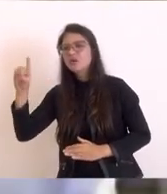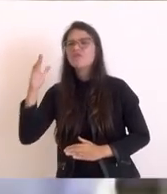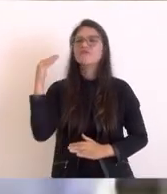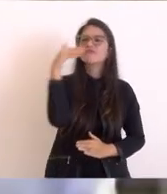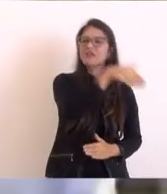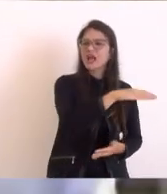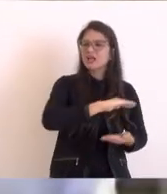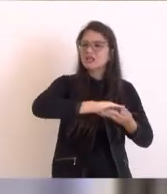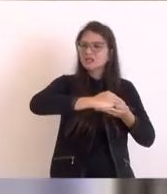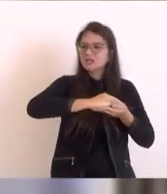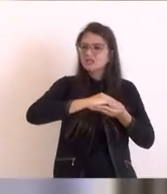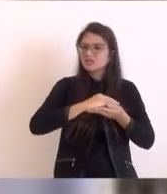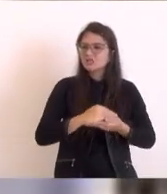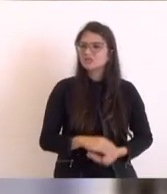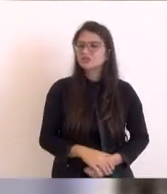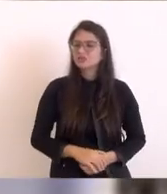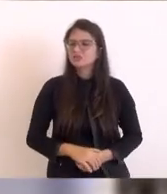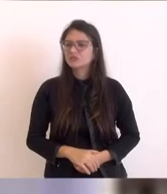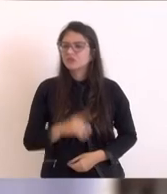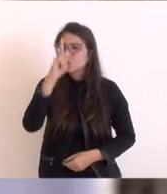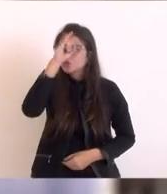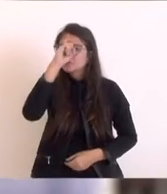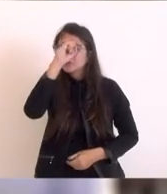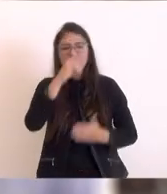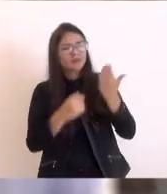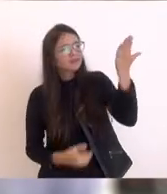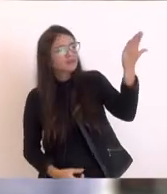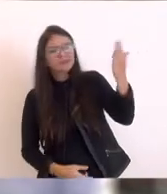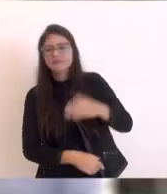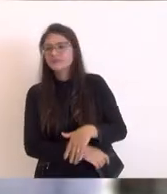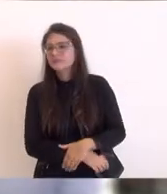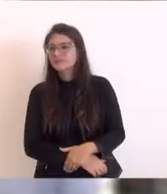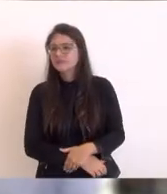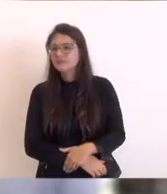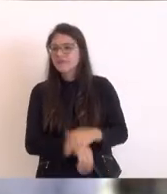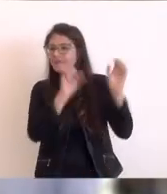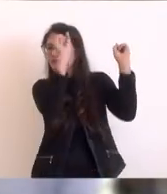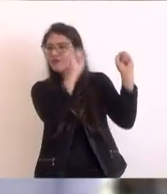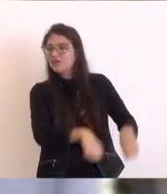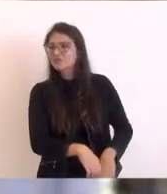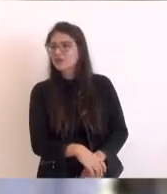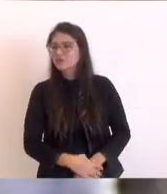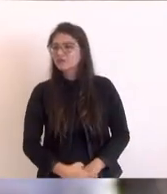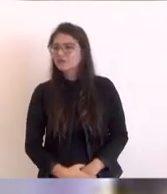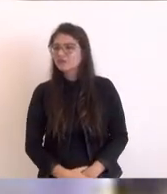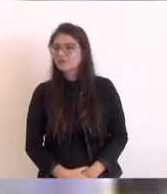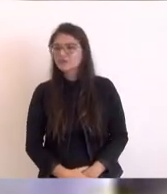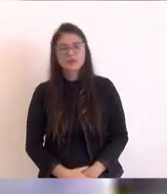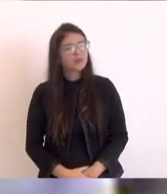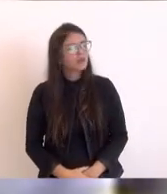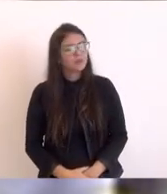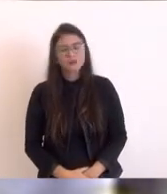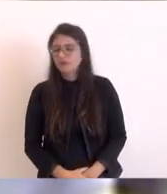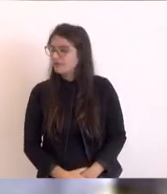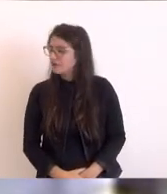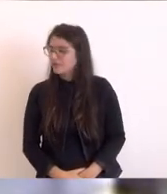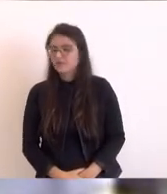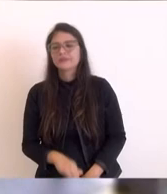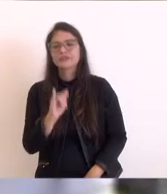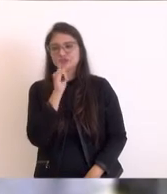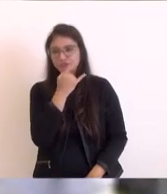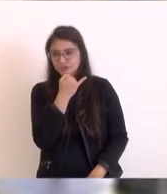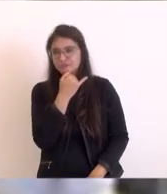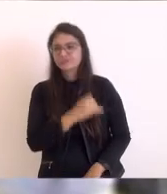morrendo e passando no hospital na porta. Uma estrutura que, quando a Funasa fez, era de alto nível. A gente fica triste,